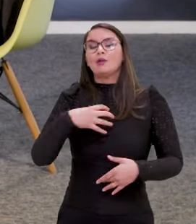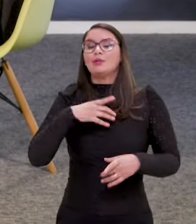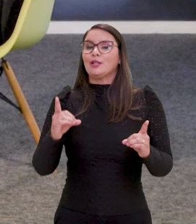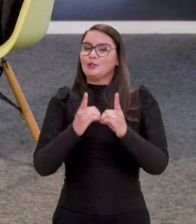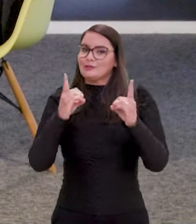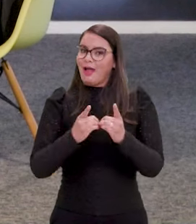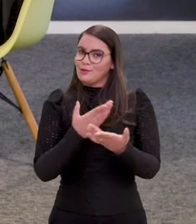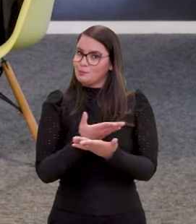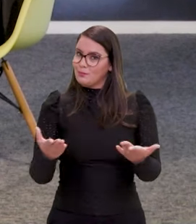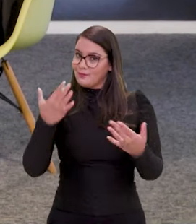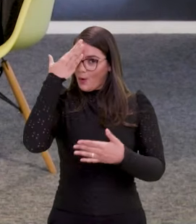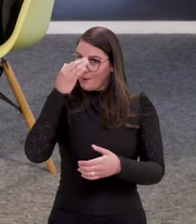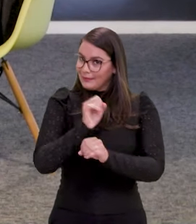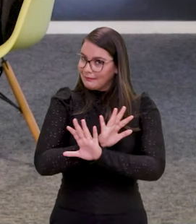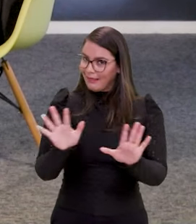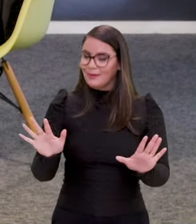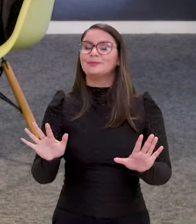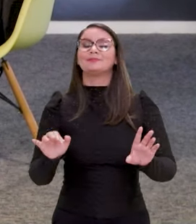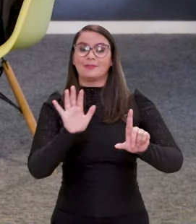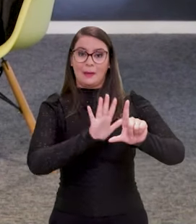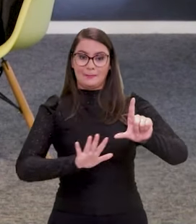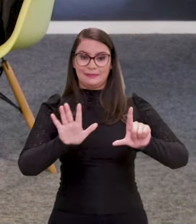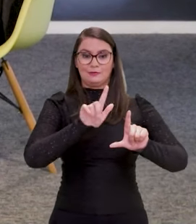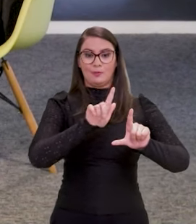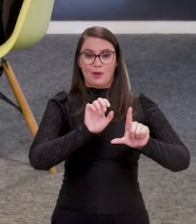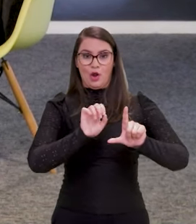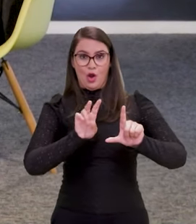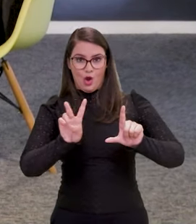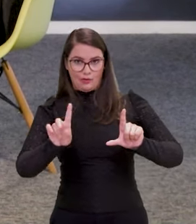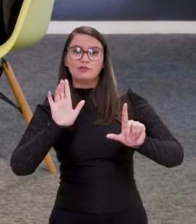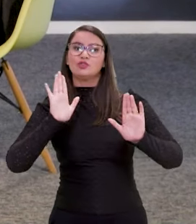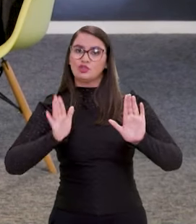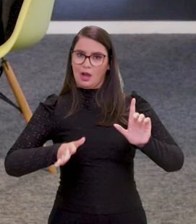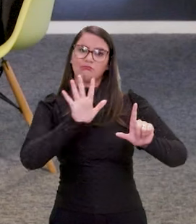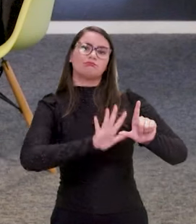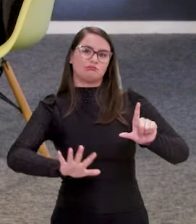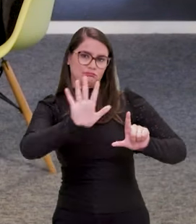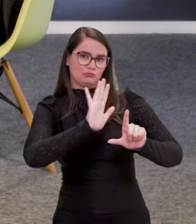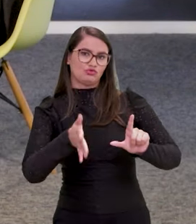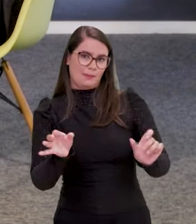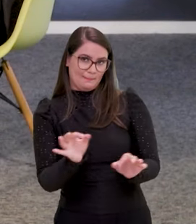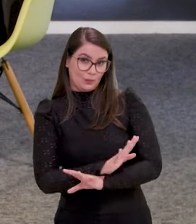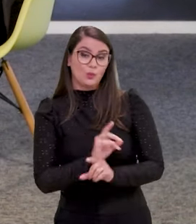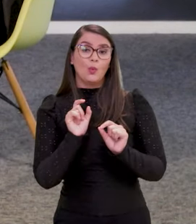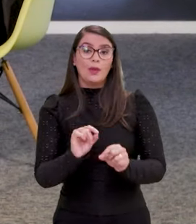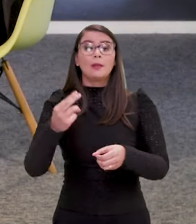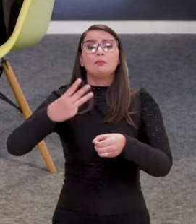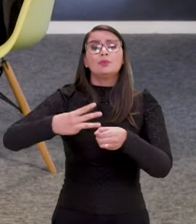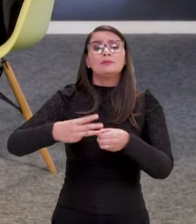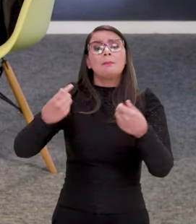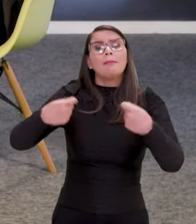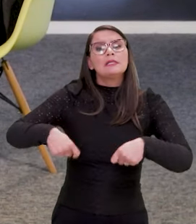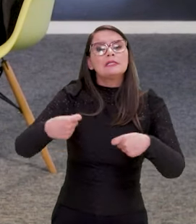didática aqui para que as pessoas entendam. A plataforma GOV-BR já tem esse espaço ali. Então, o que os municípios